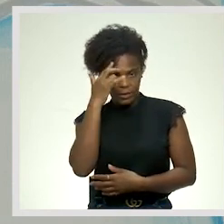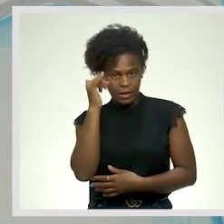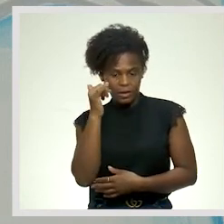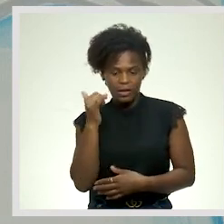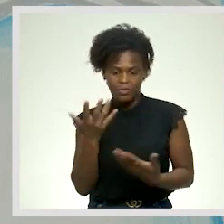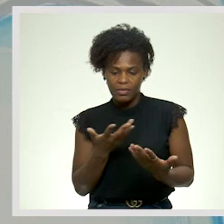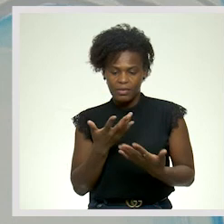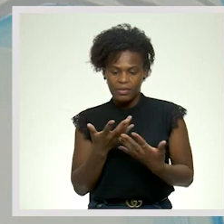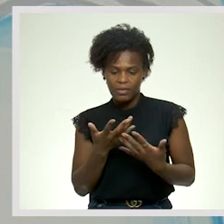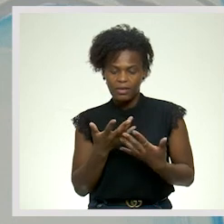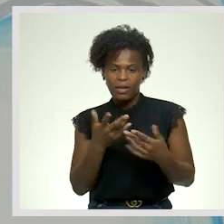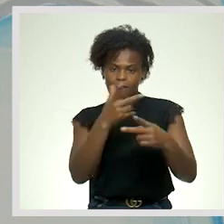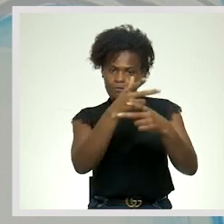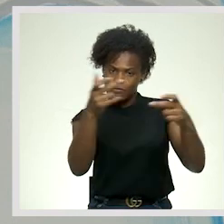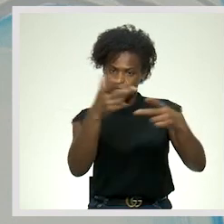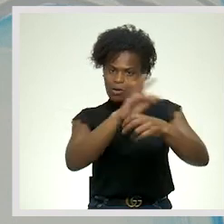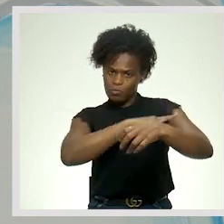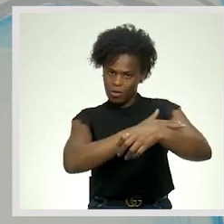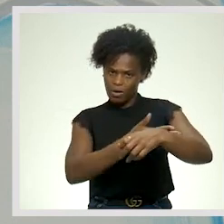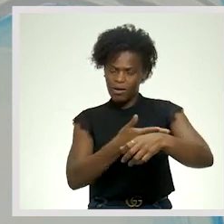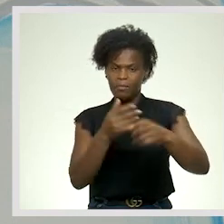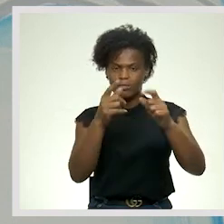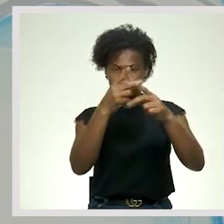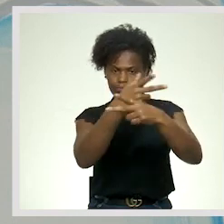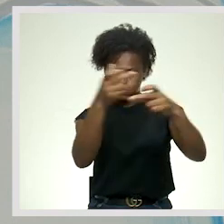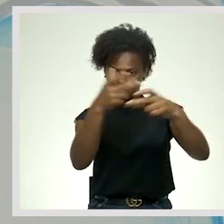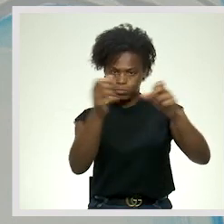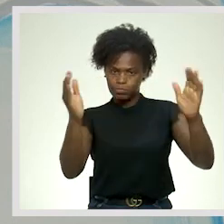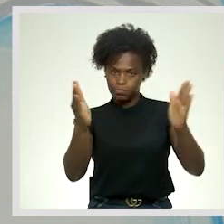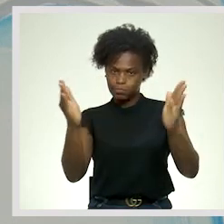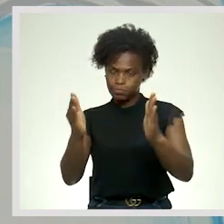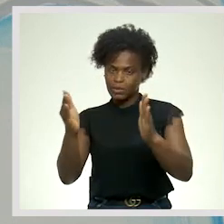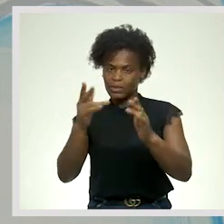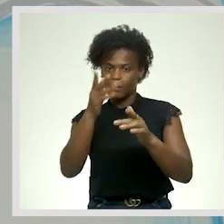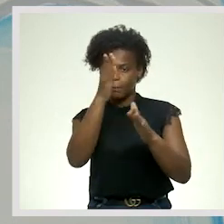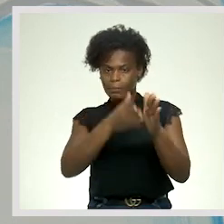Portanto Estrofes Rima E métrica Para a próxima aula